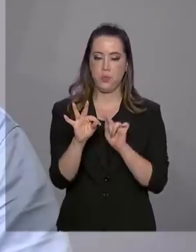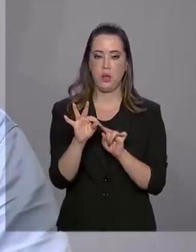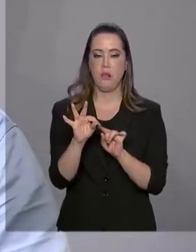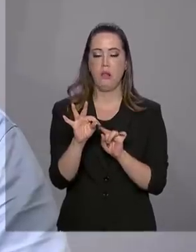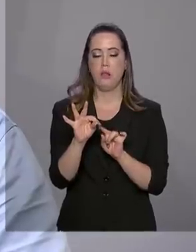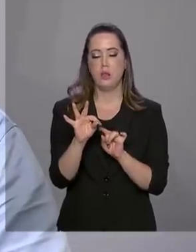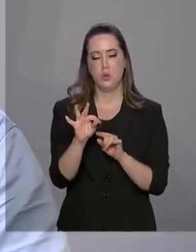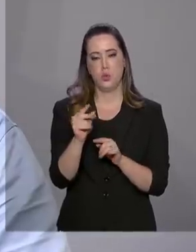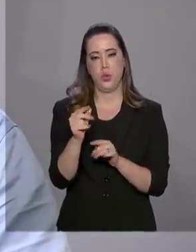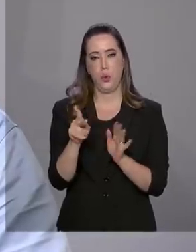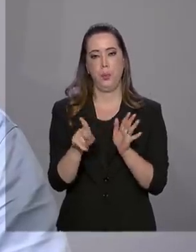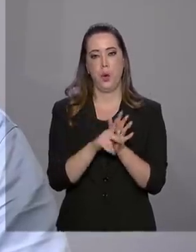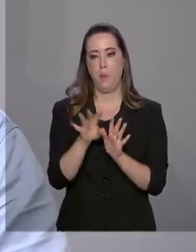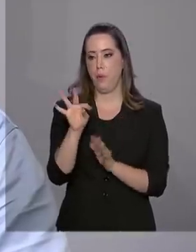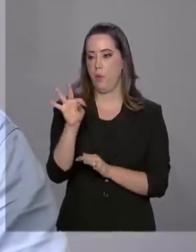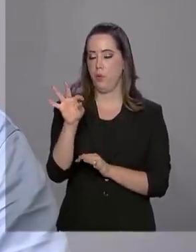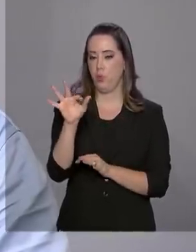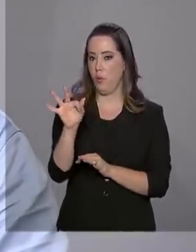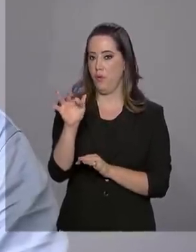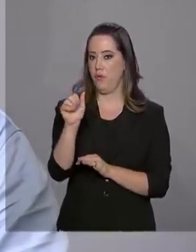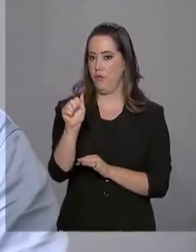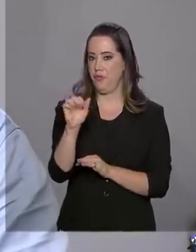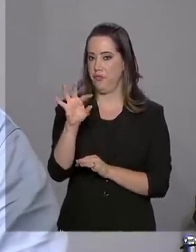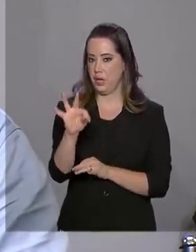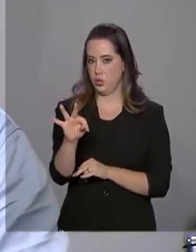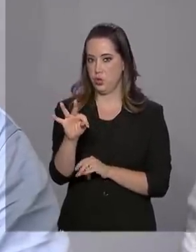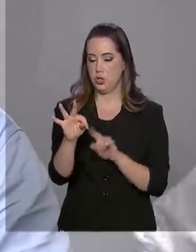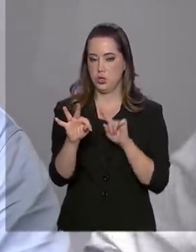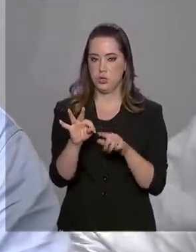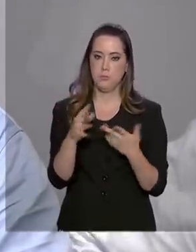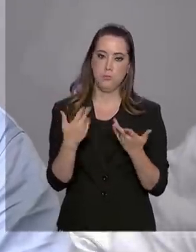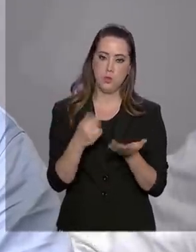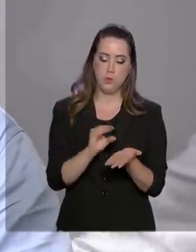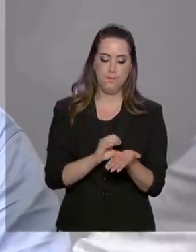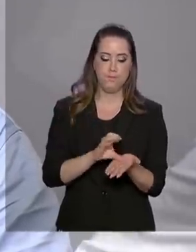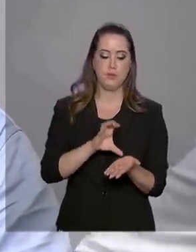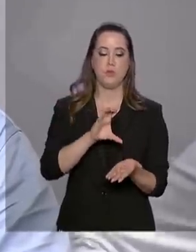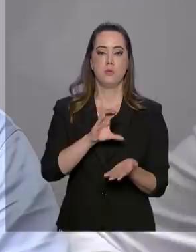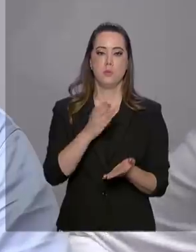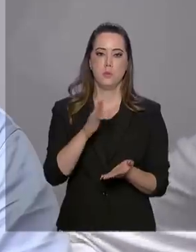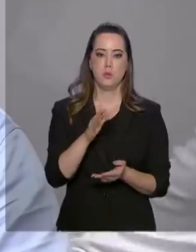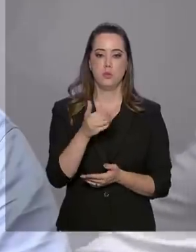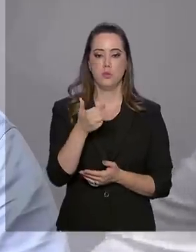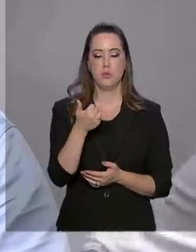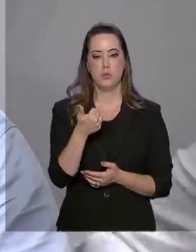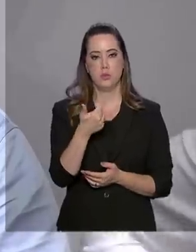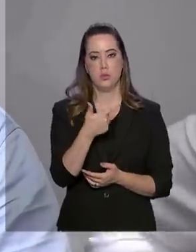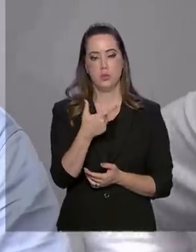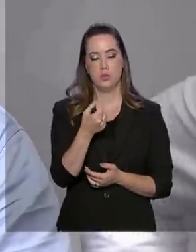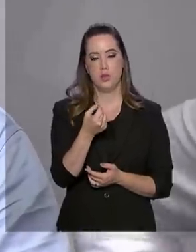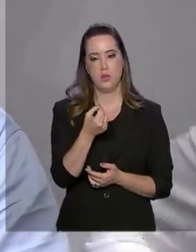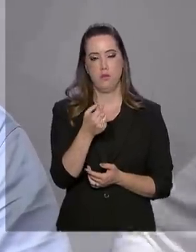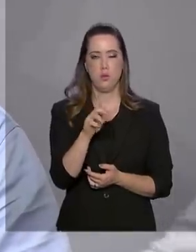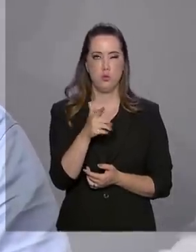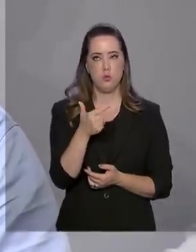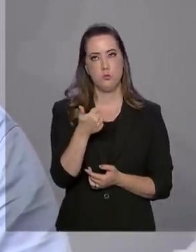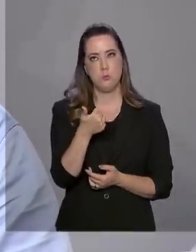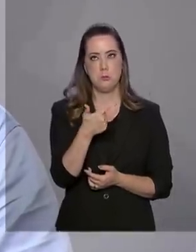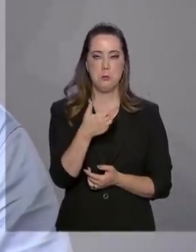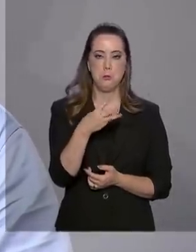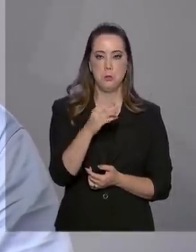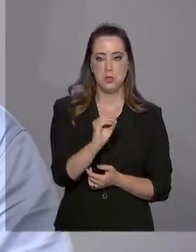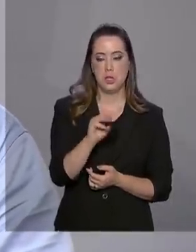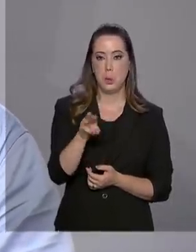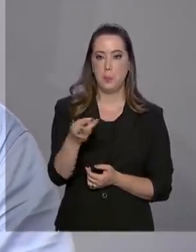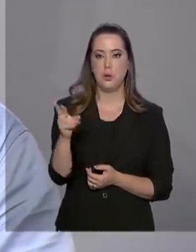E isso a gente está falando em uma monta de mais ou menos 120, 130 milhões